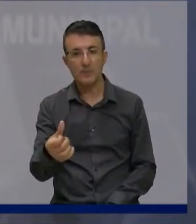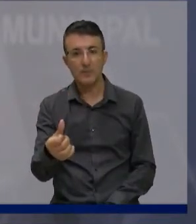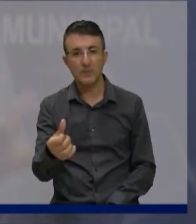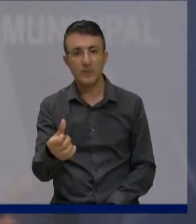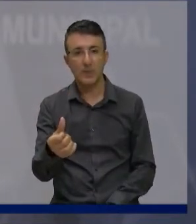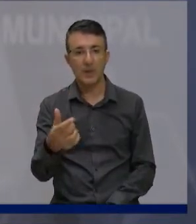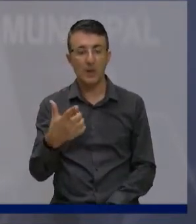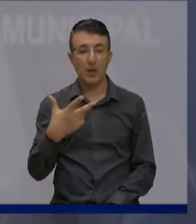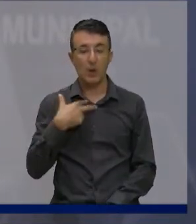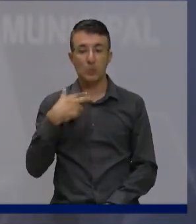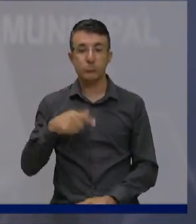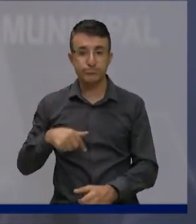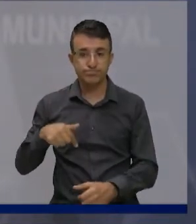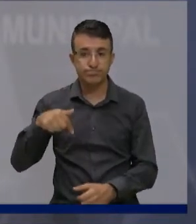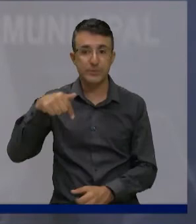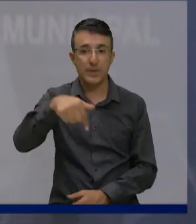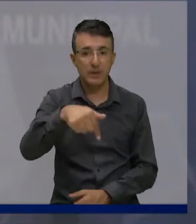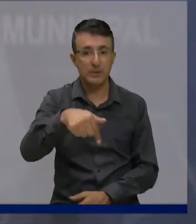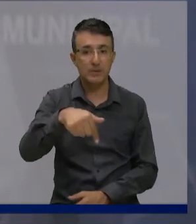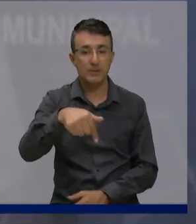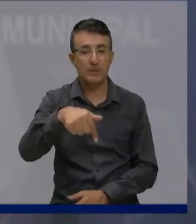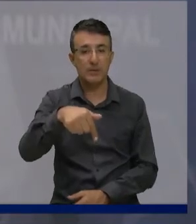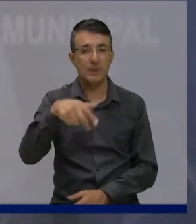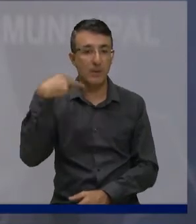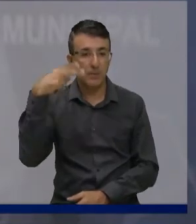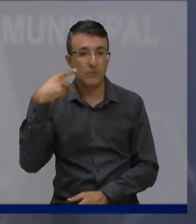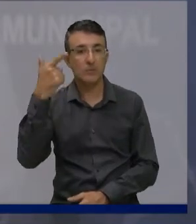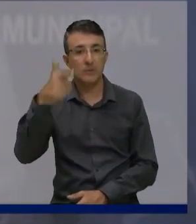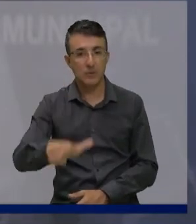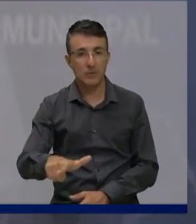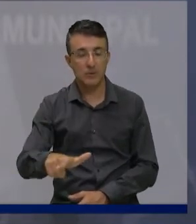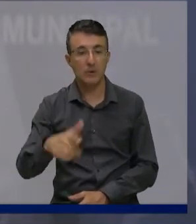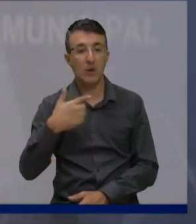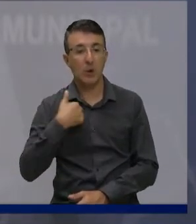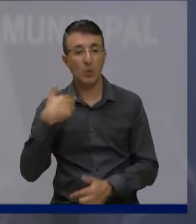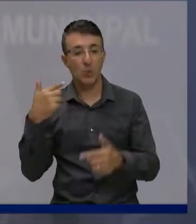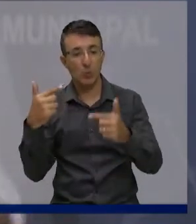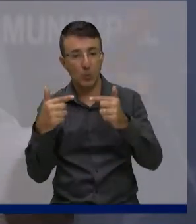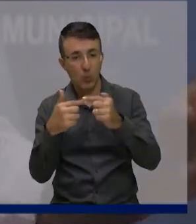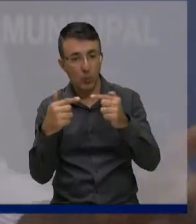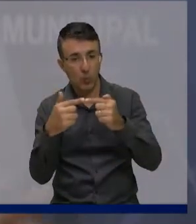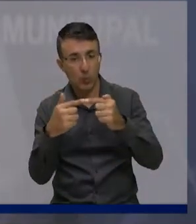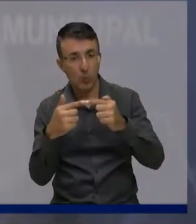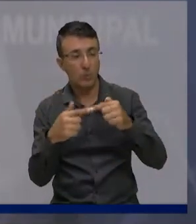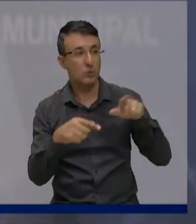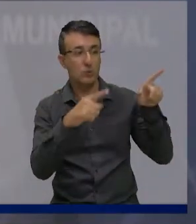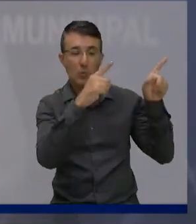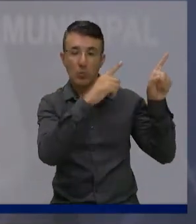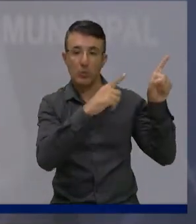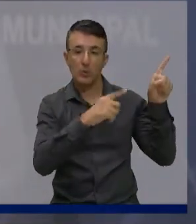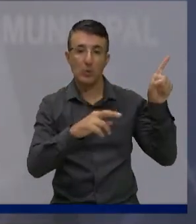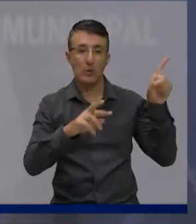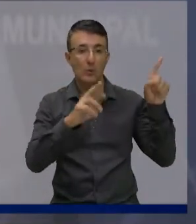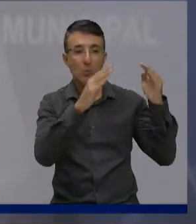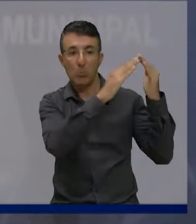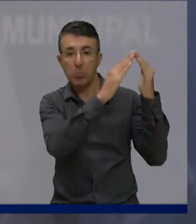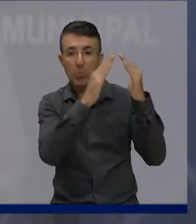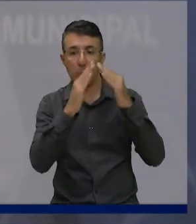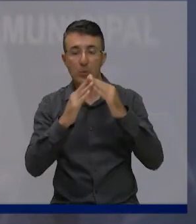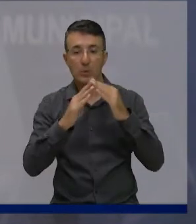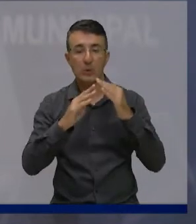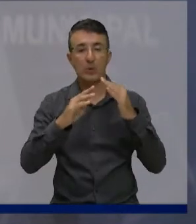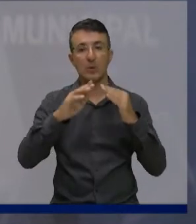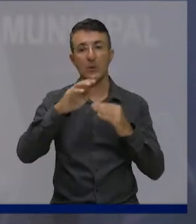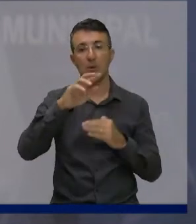eu assumi novamente com a Comunidade Residencial União esse compromisso de fazer aquela ligação ser concluída e desde lá